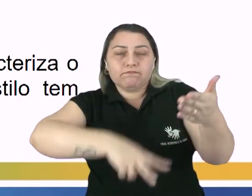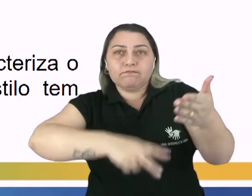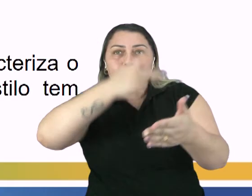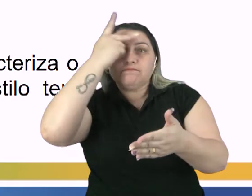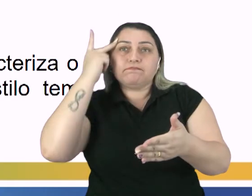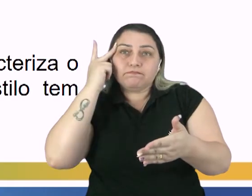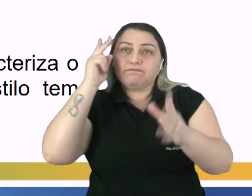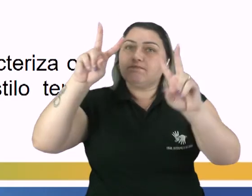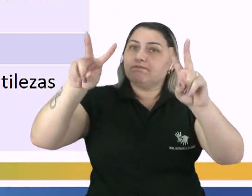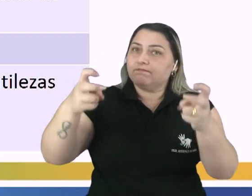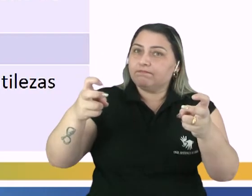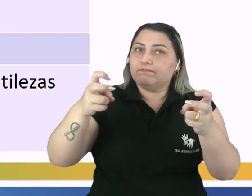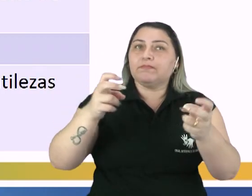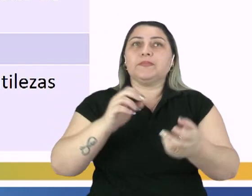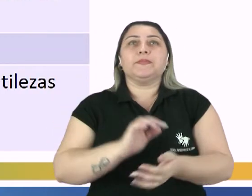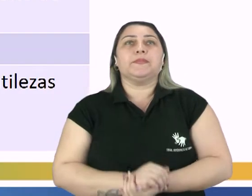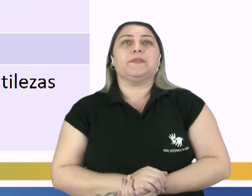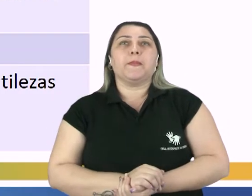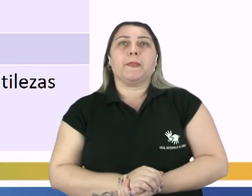que está tratando.